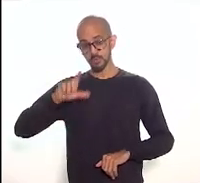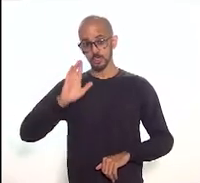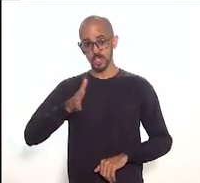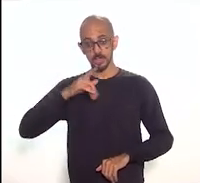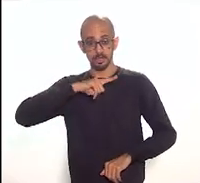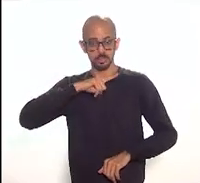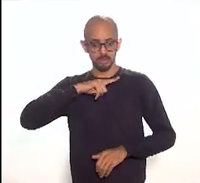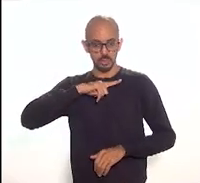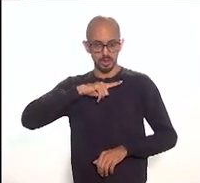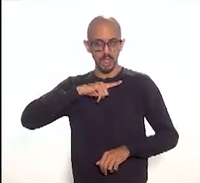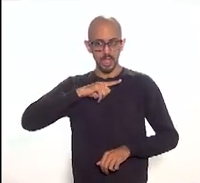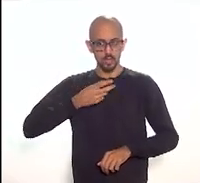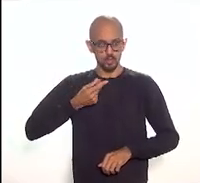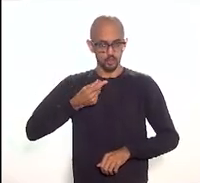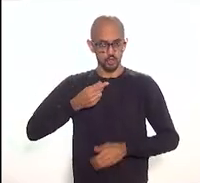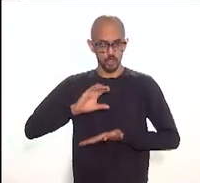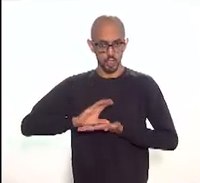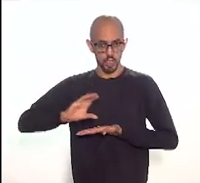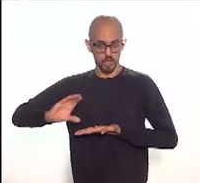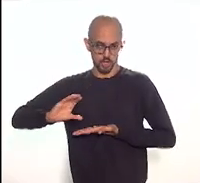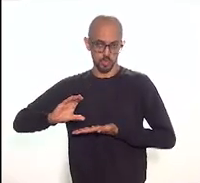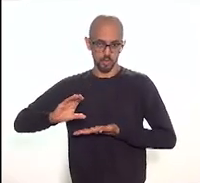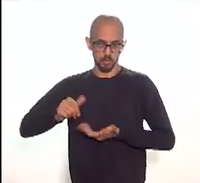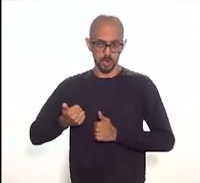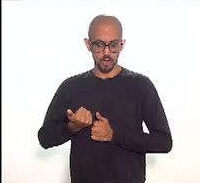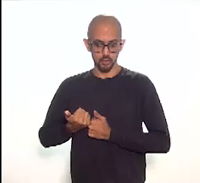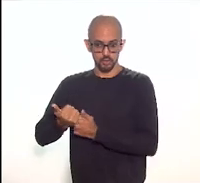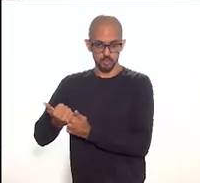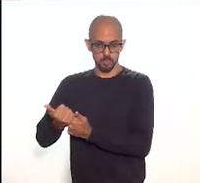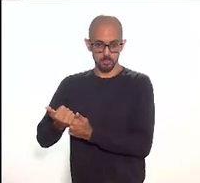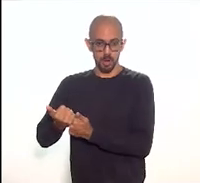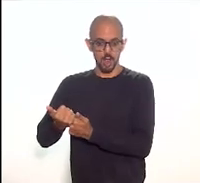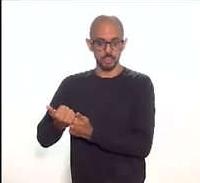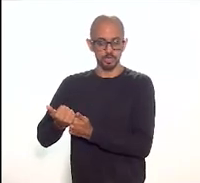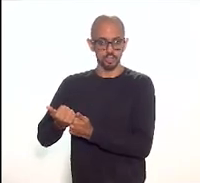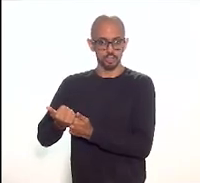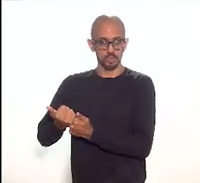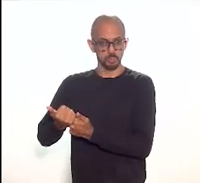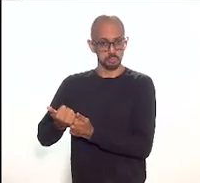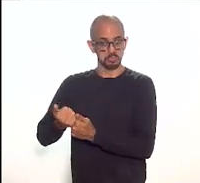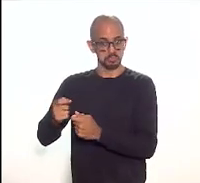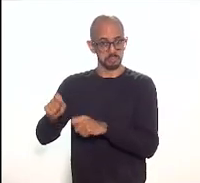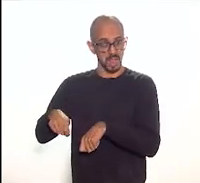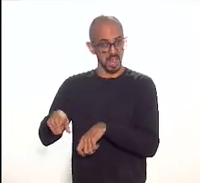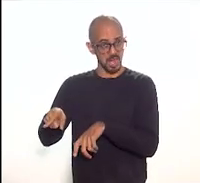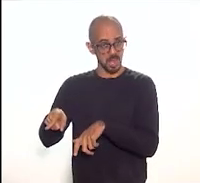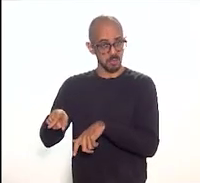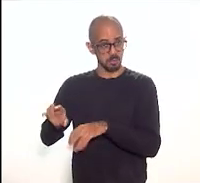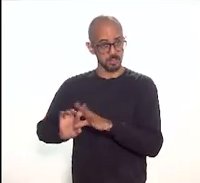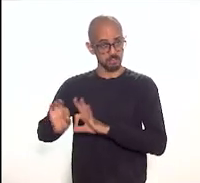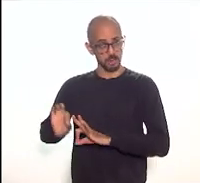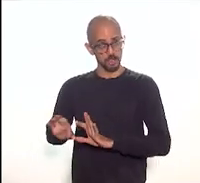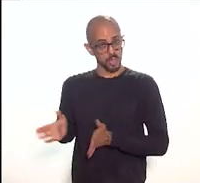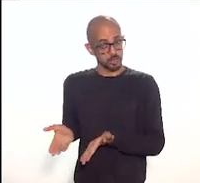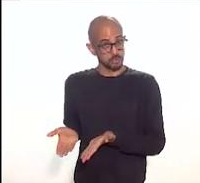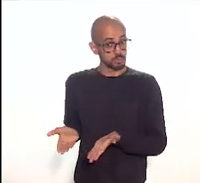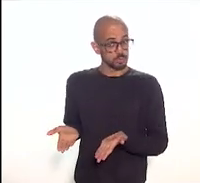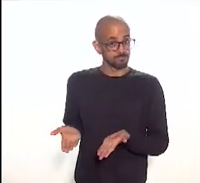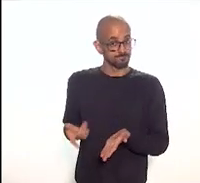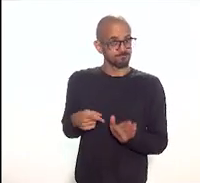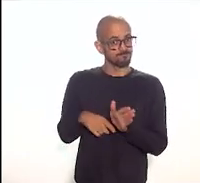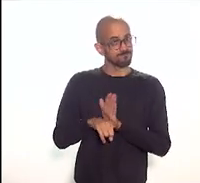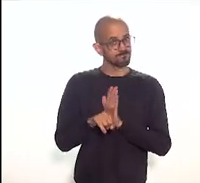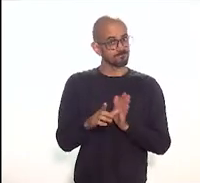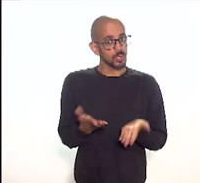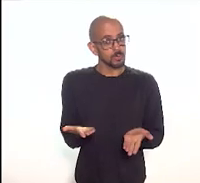para dar um projeto para dar um suporte ao projeto dessa magnitude então nós